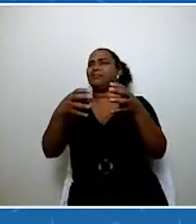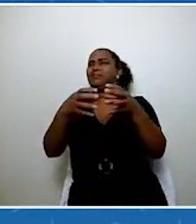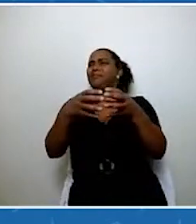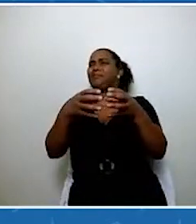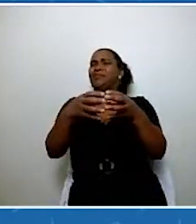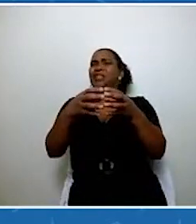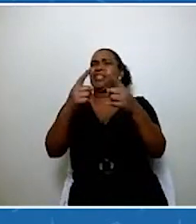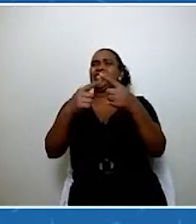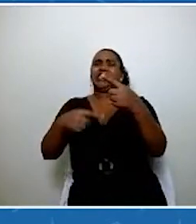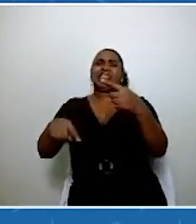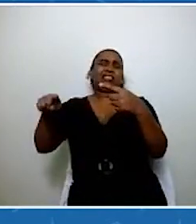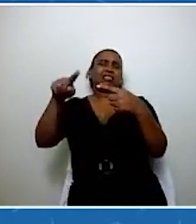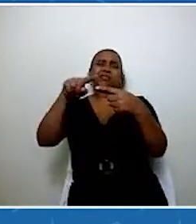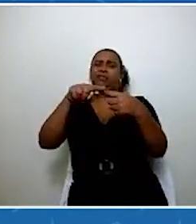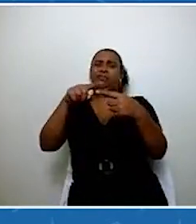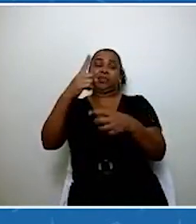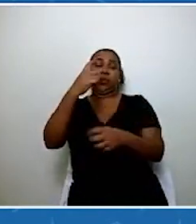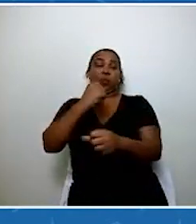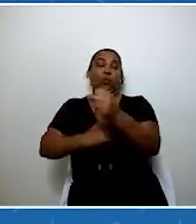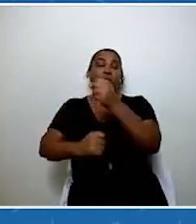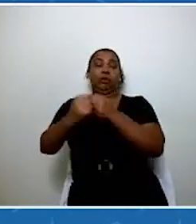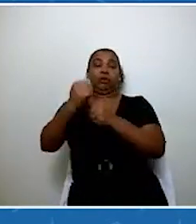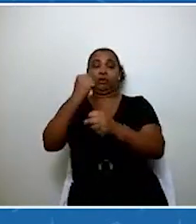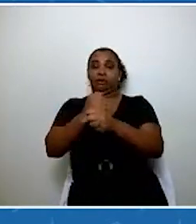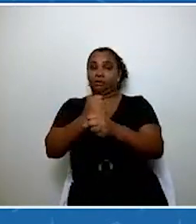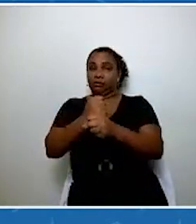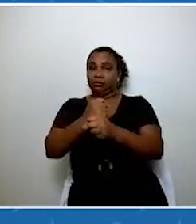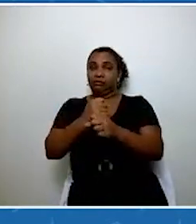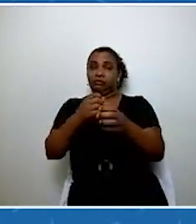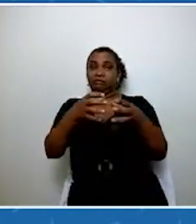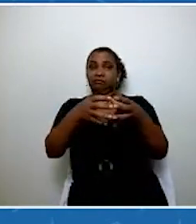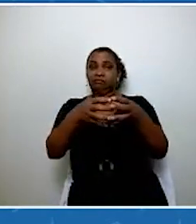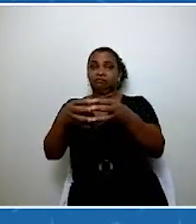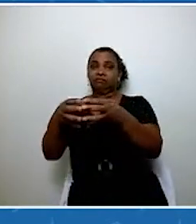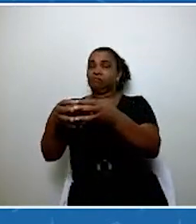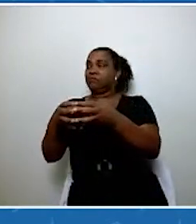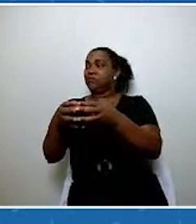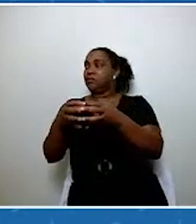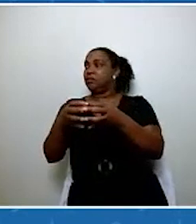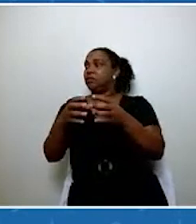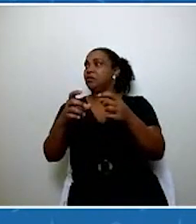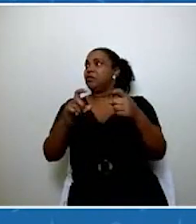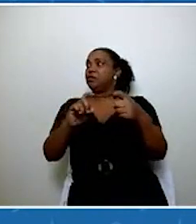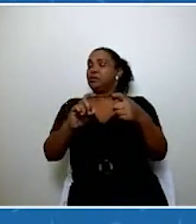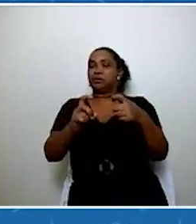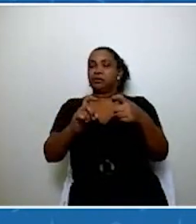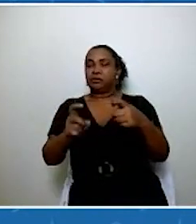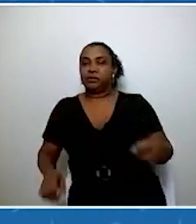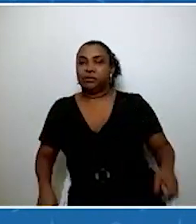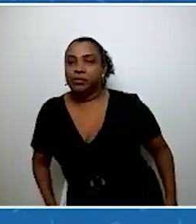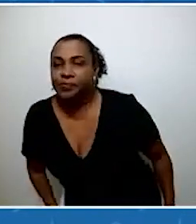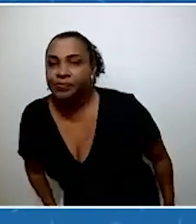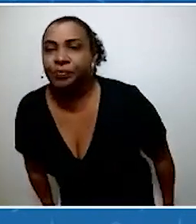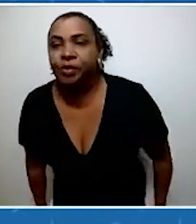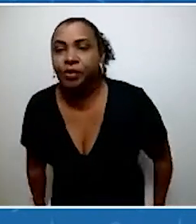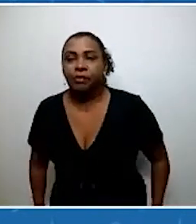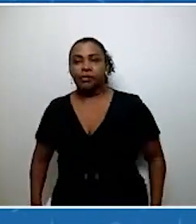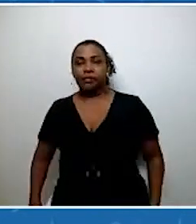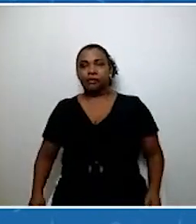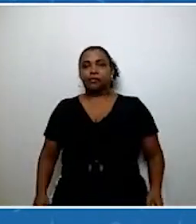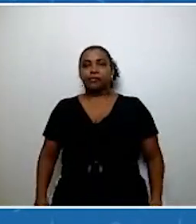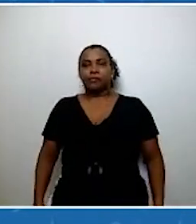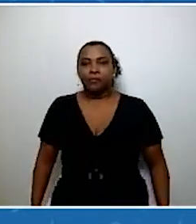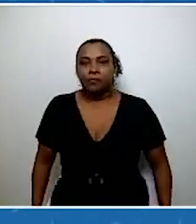por órgãos do executivo, associações de recicladores, de catadores e o